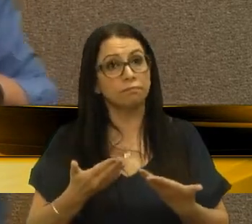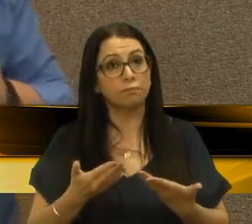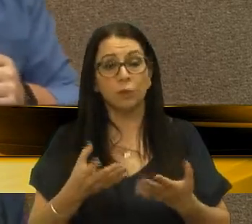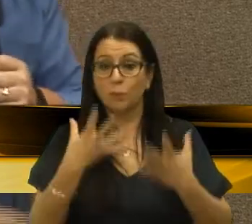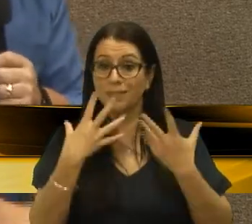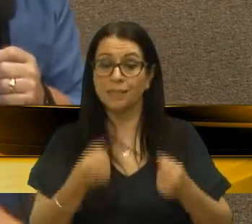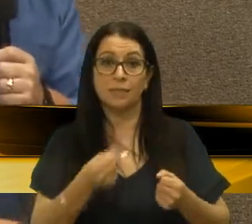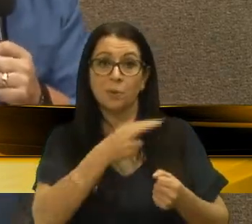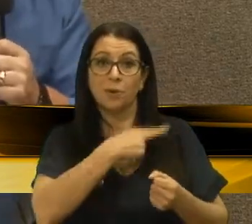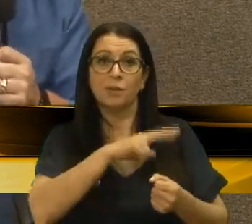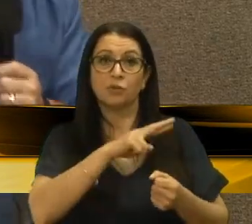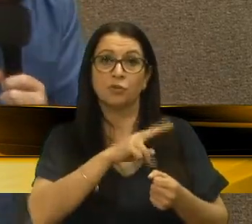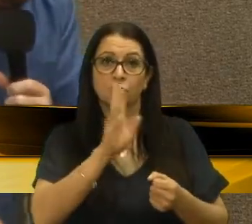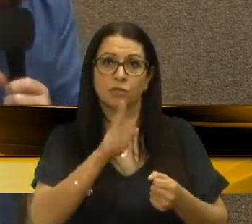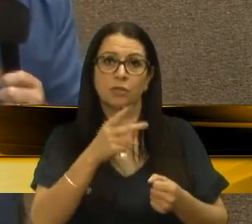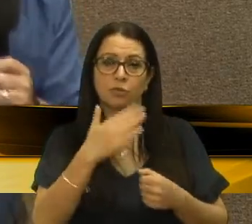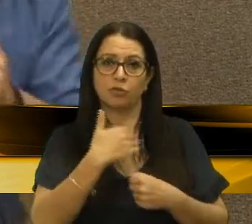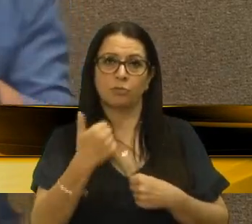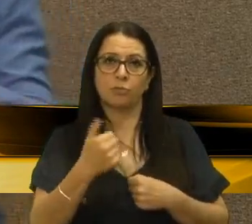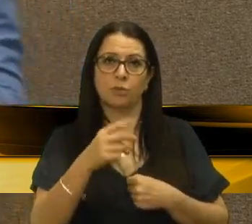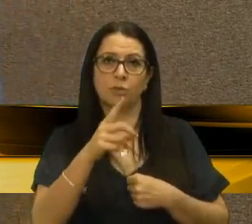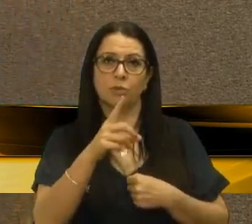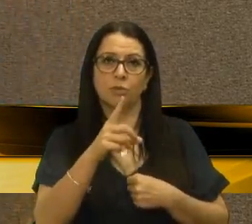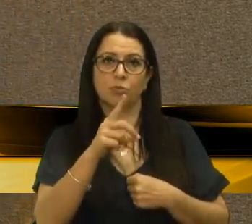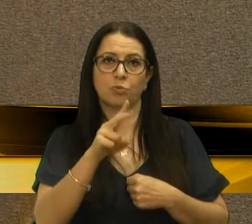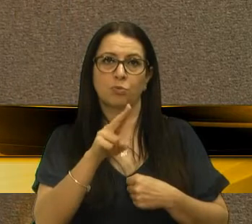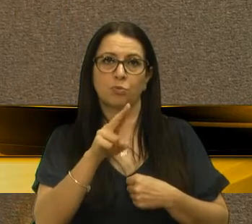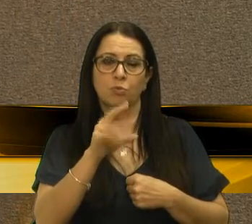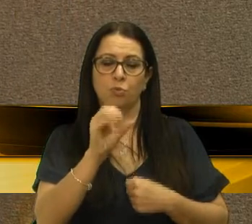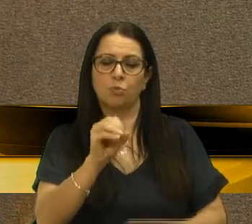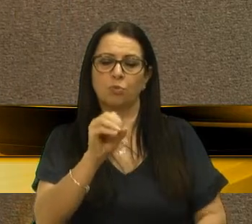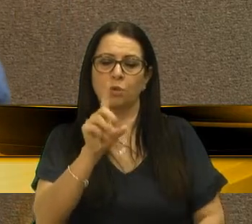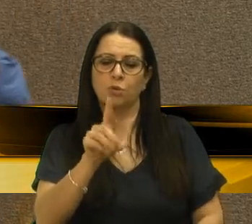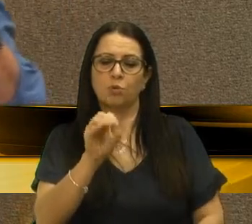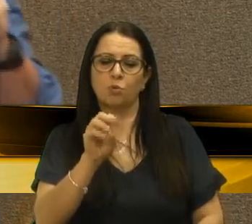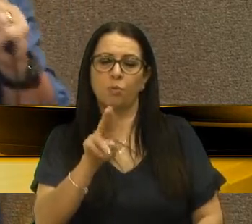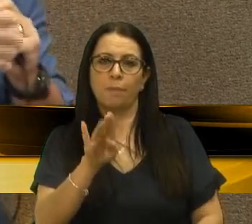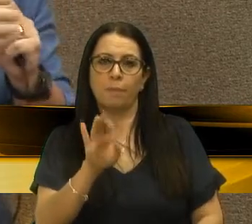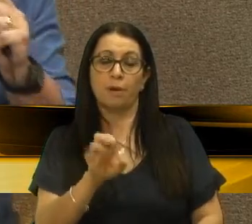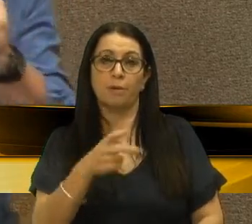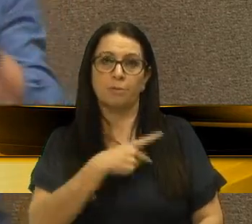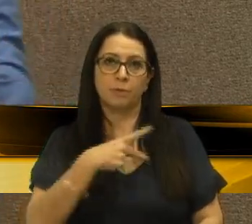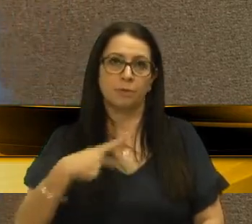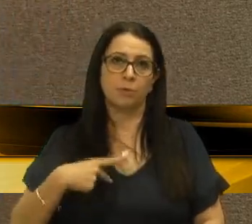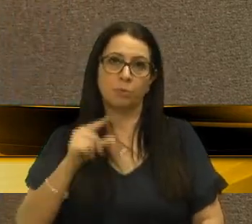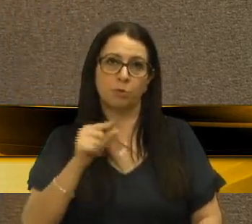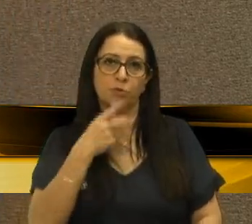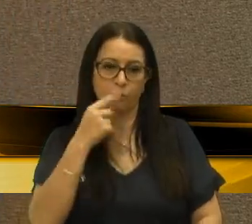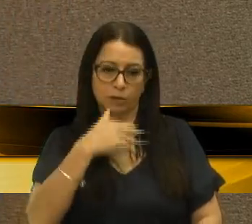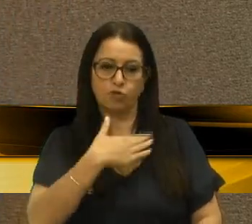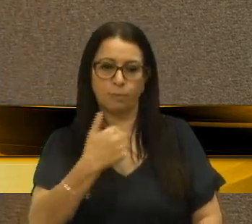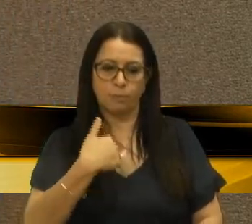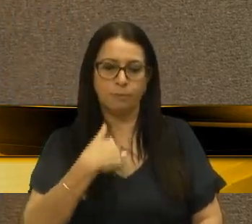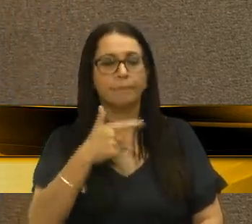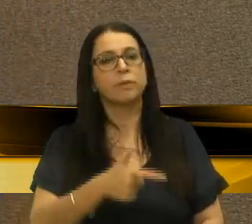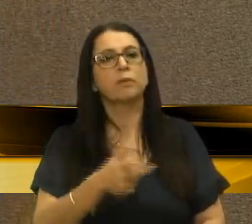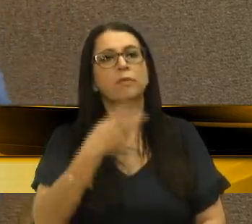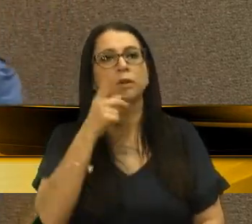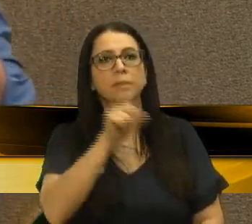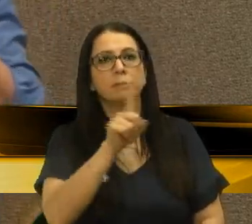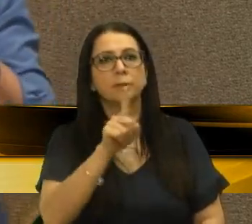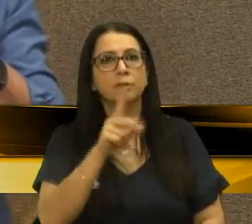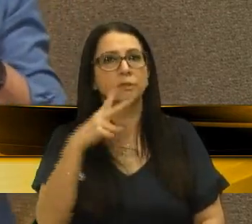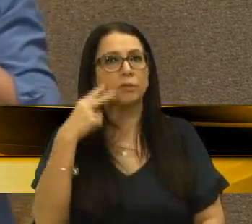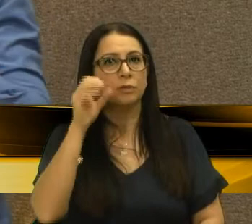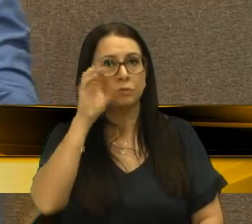religiosa, o senhor já me chamou de dublê de pastor. Agora que, recentemente, senhor, inclusive, vereador